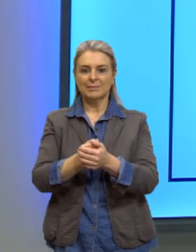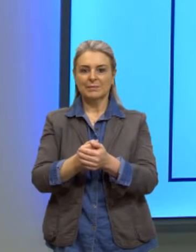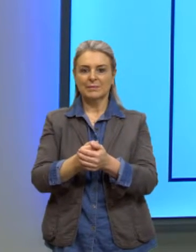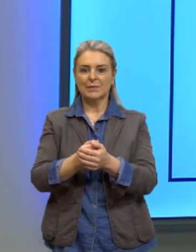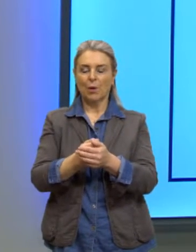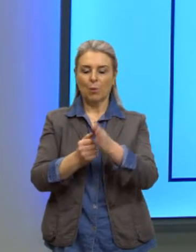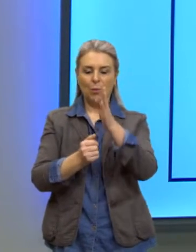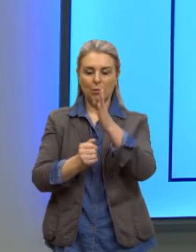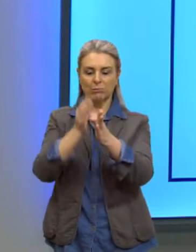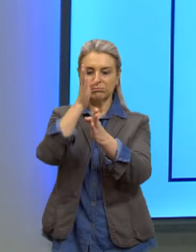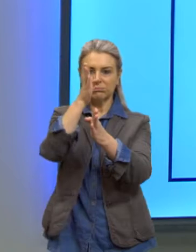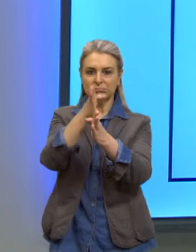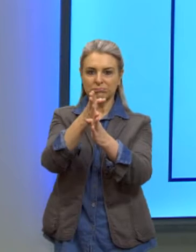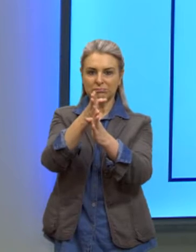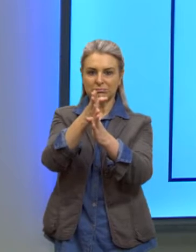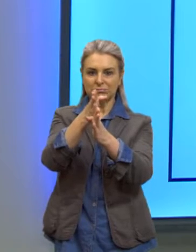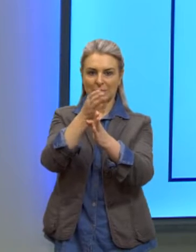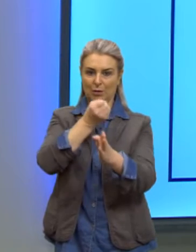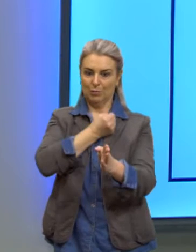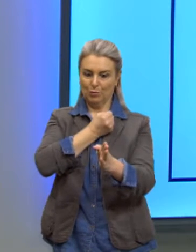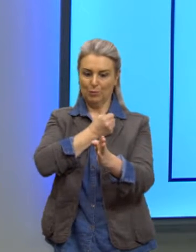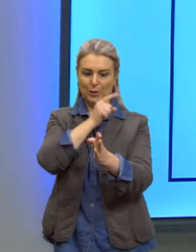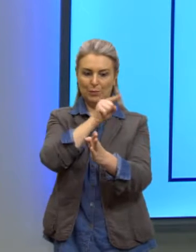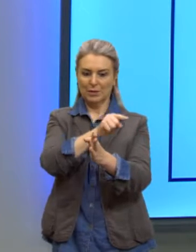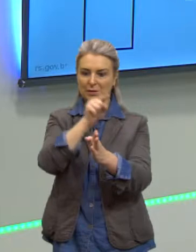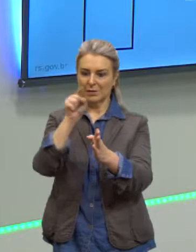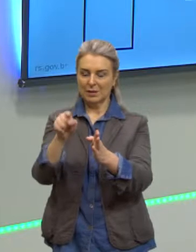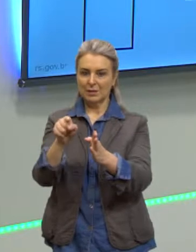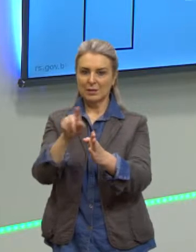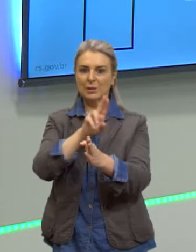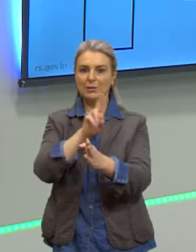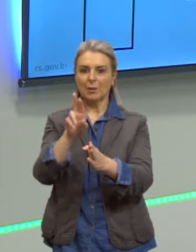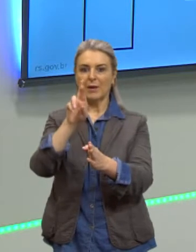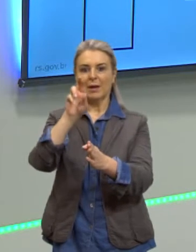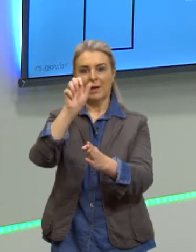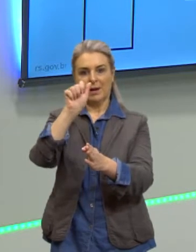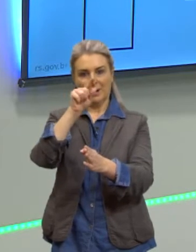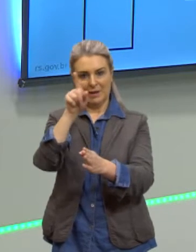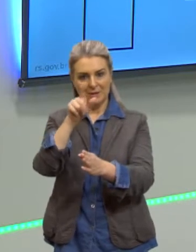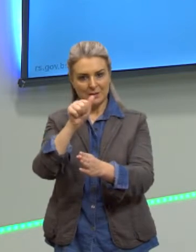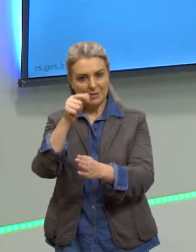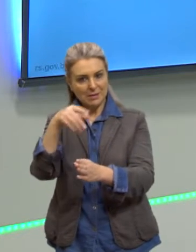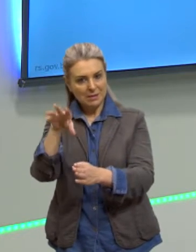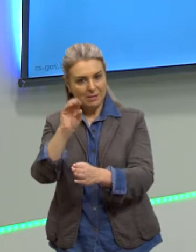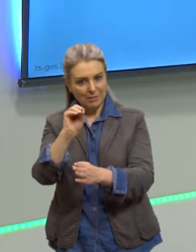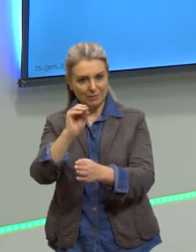intervalo de tempo entre um termo e outro é a razão que a gente estabelece ali.